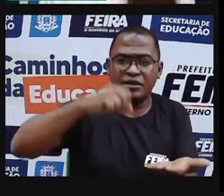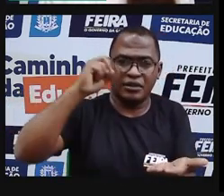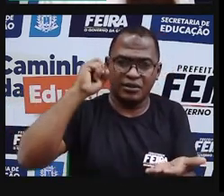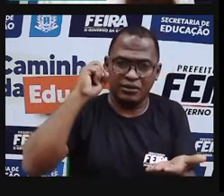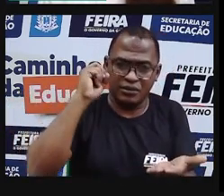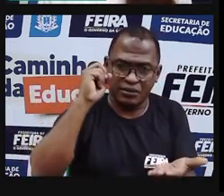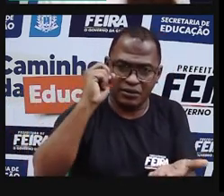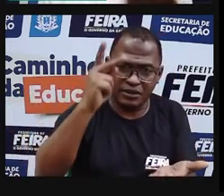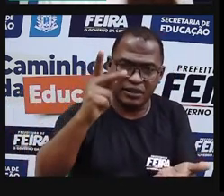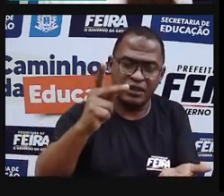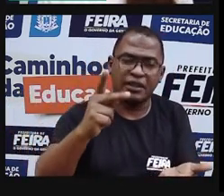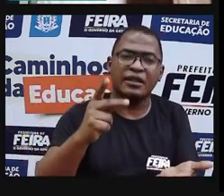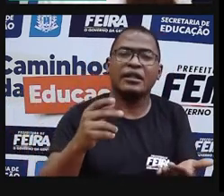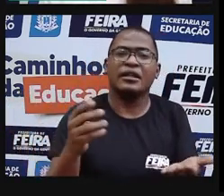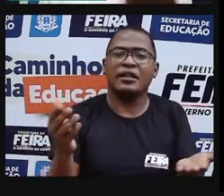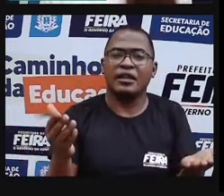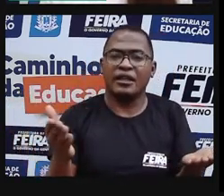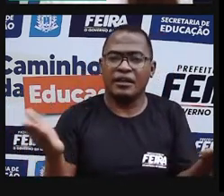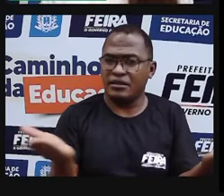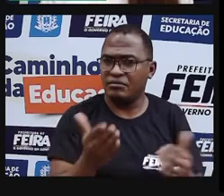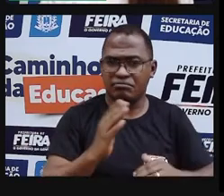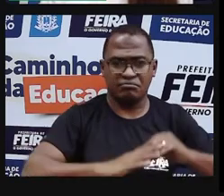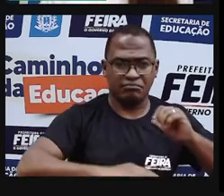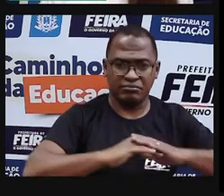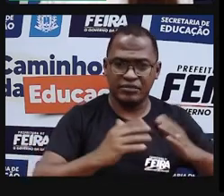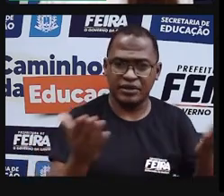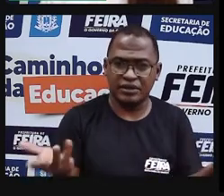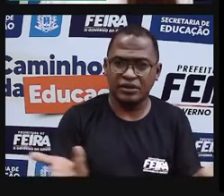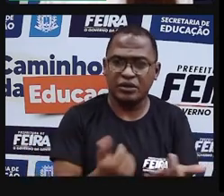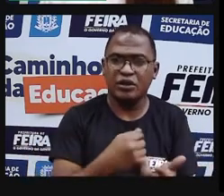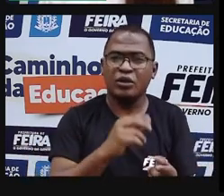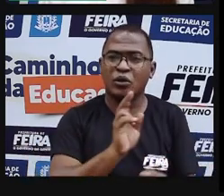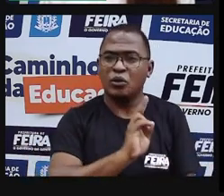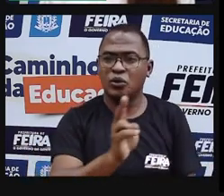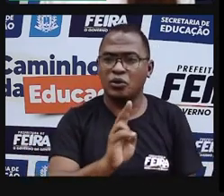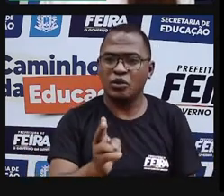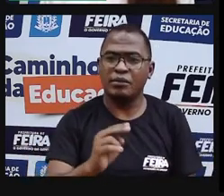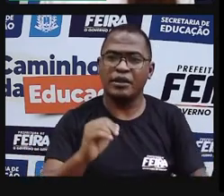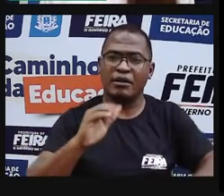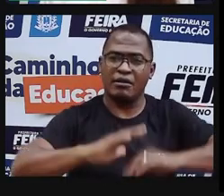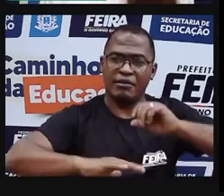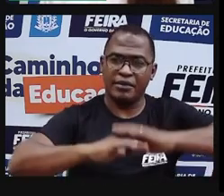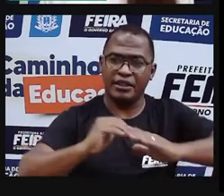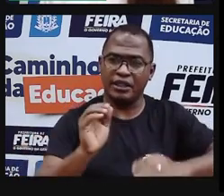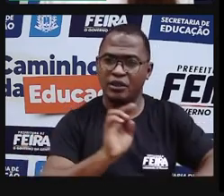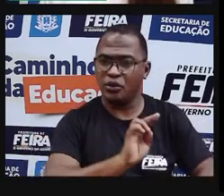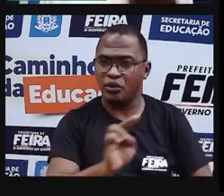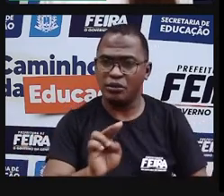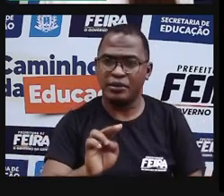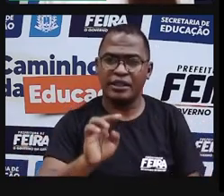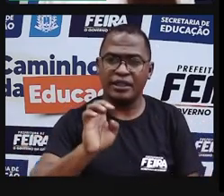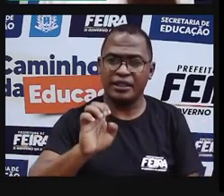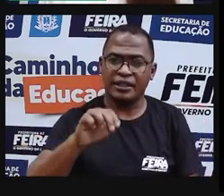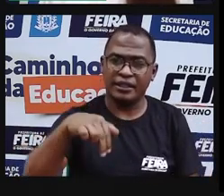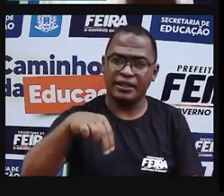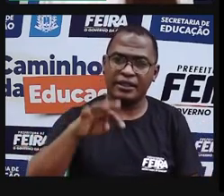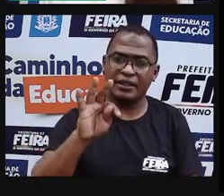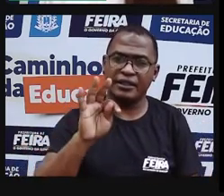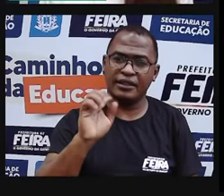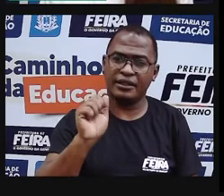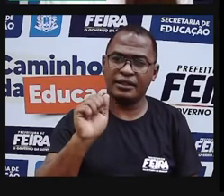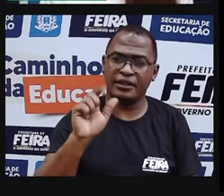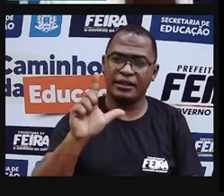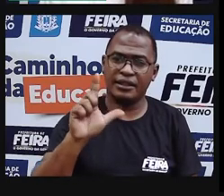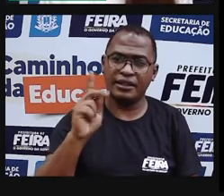né? Essa técnica que se chama entalhar a madeira, as pessoas irão pintar. A gente